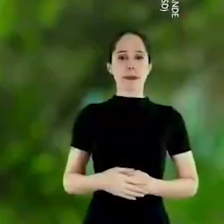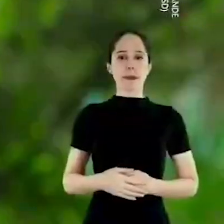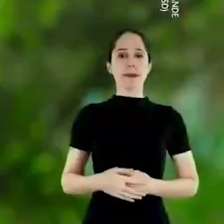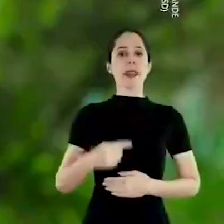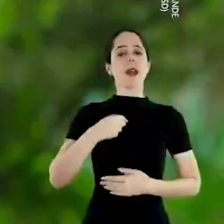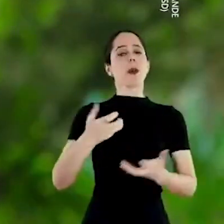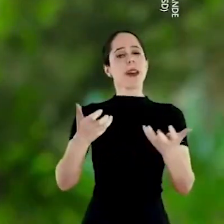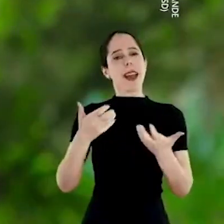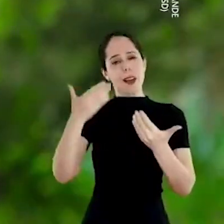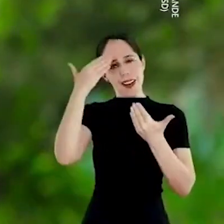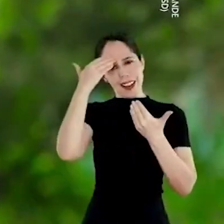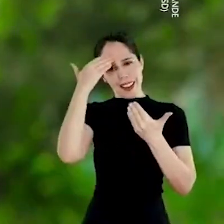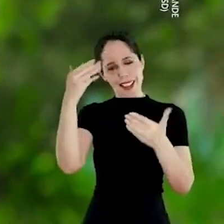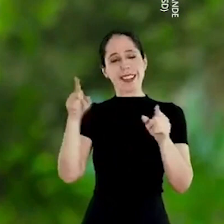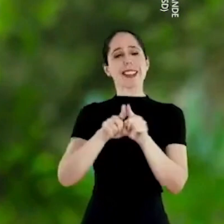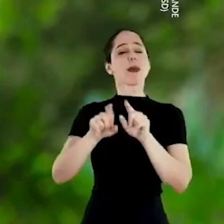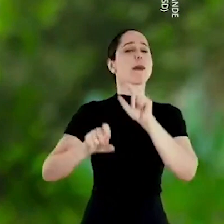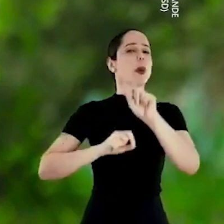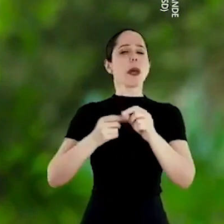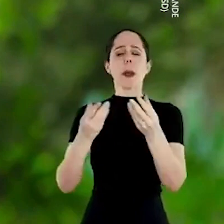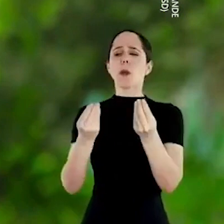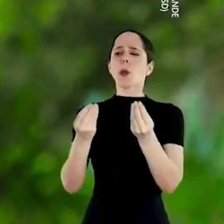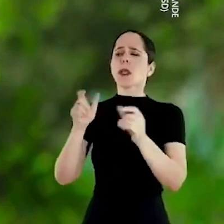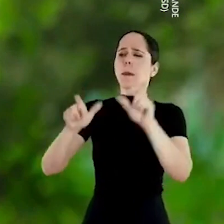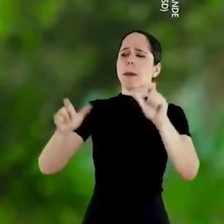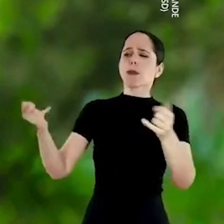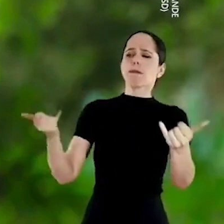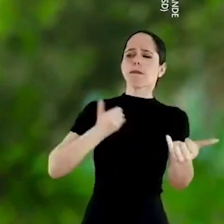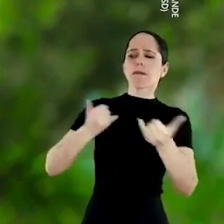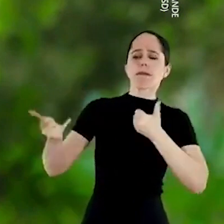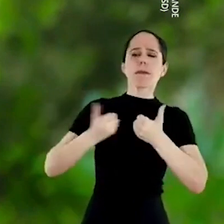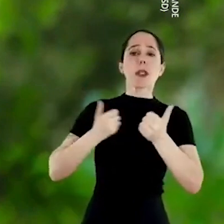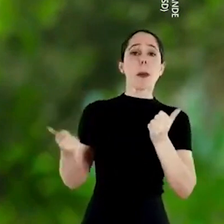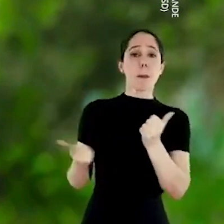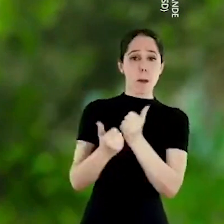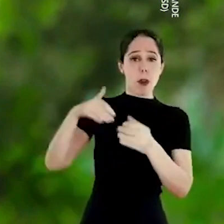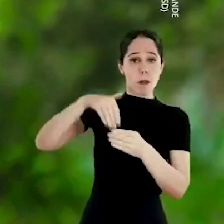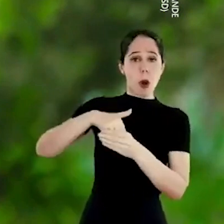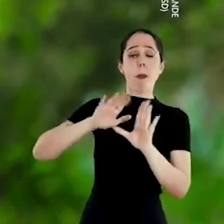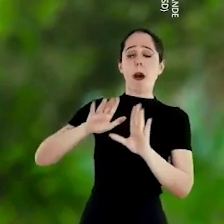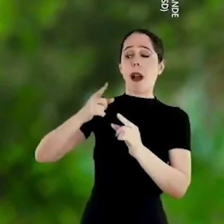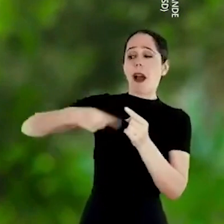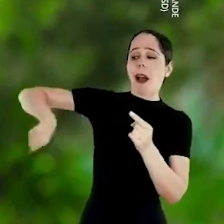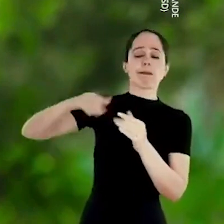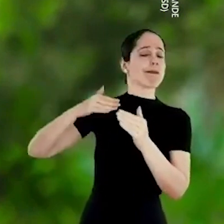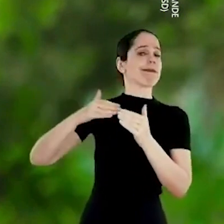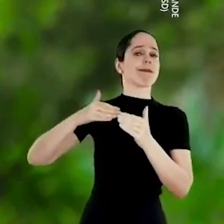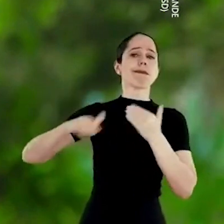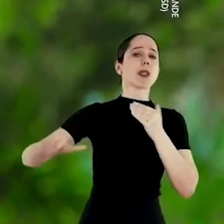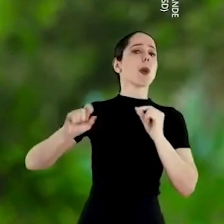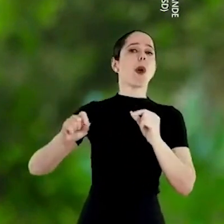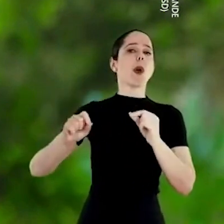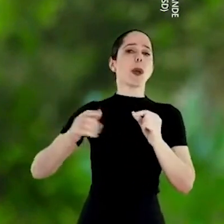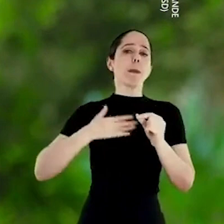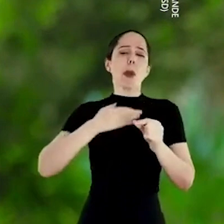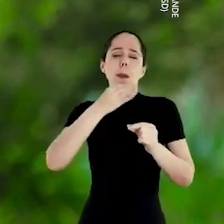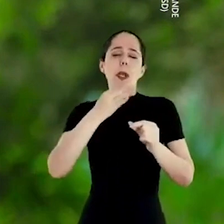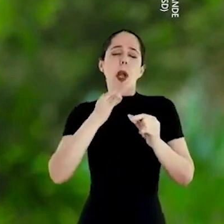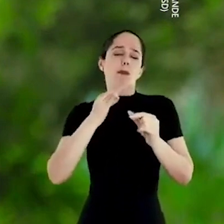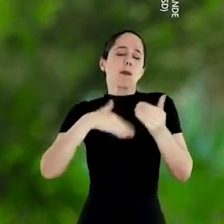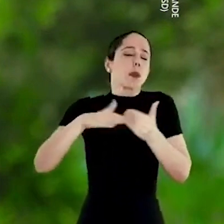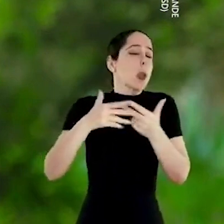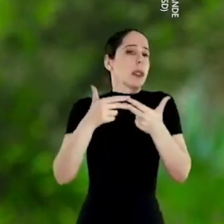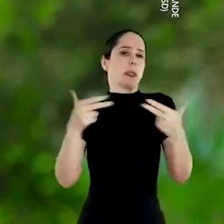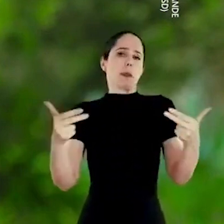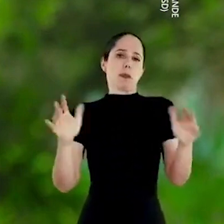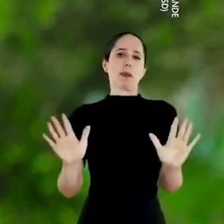agradecer aqui também as muitas declarações de voto que estão vindo daqueles que não concordam comigo em tudo. Eu sei,